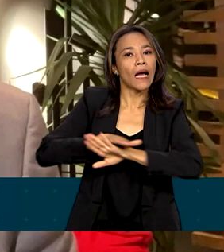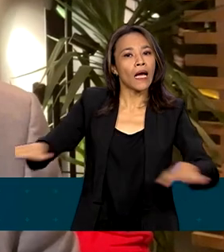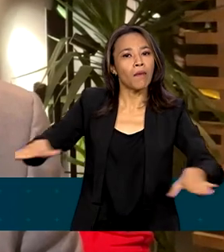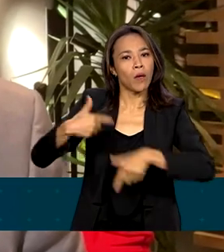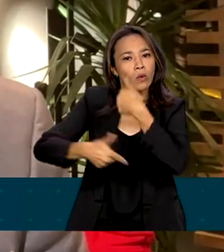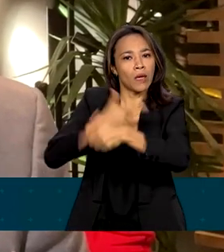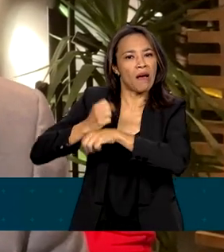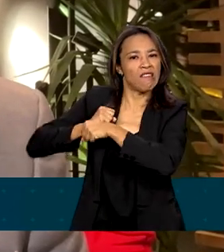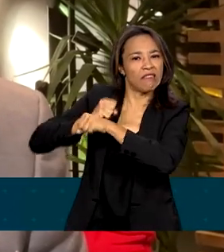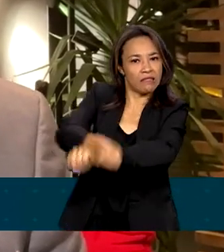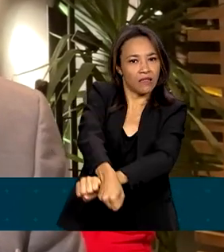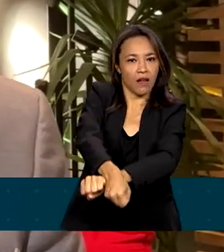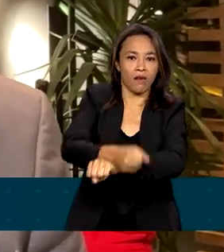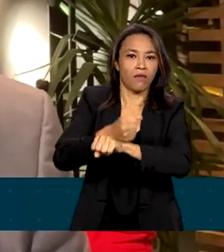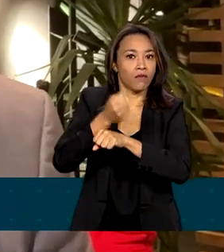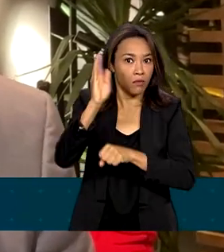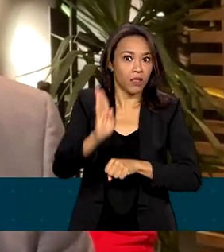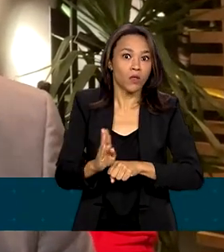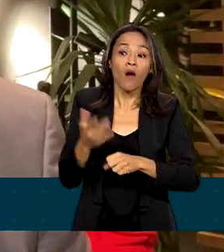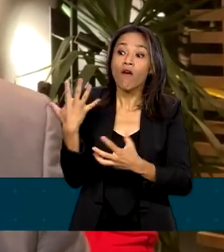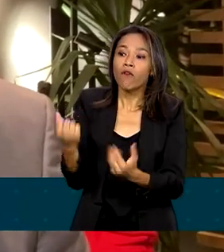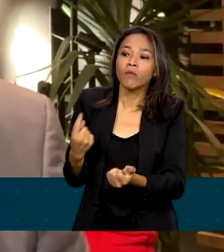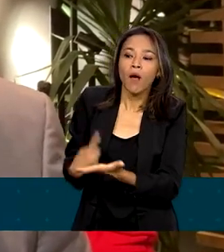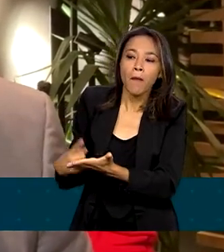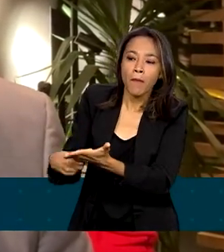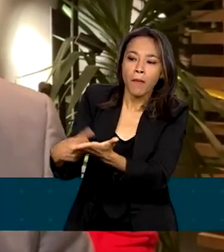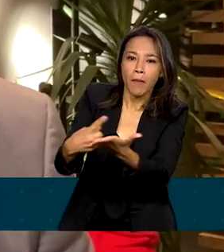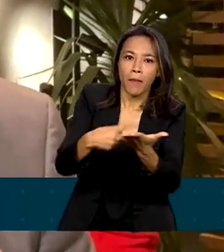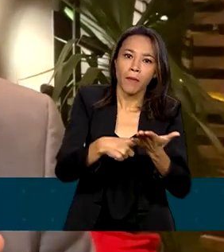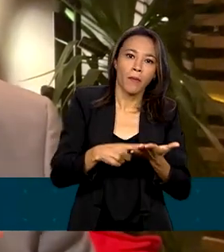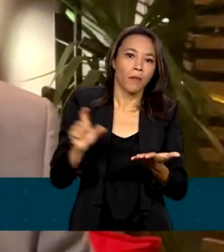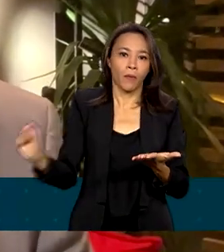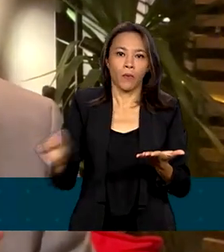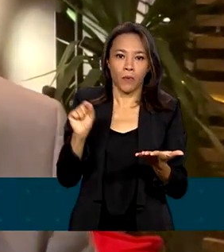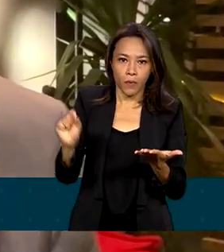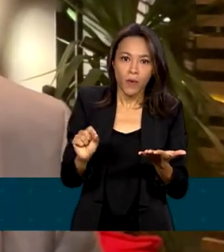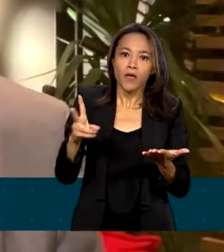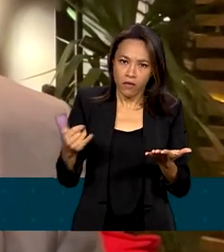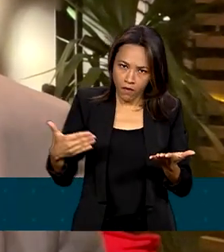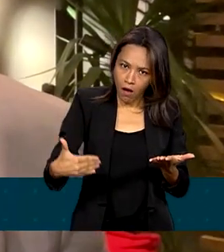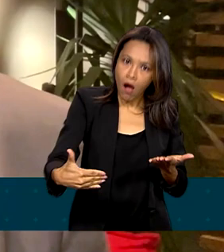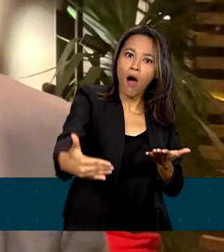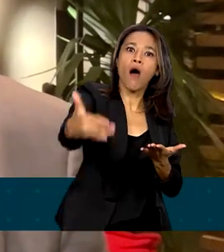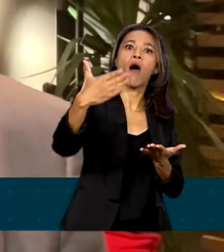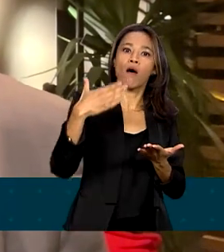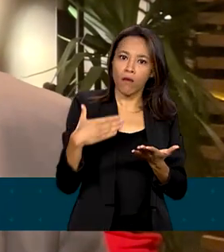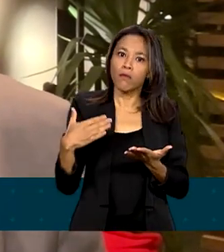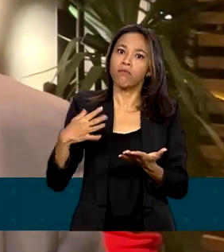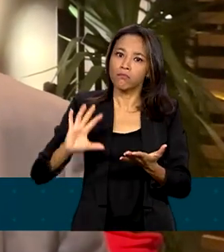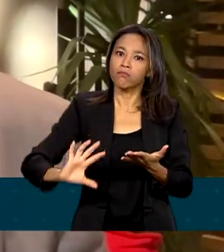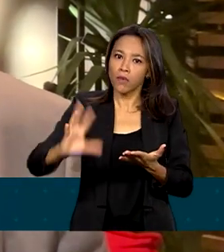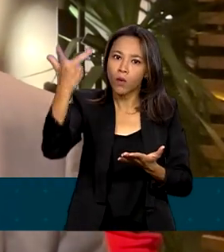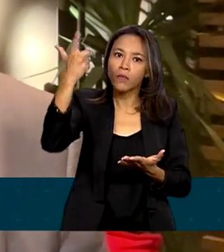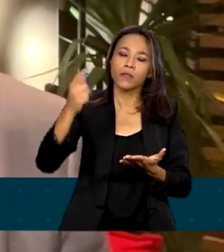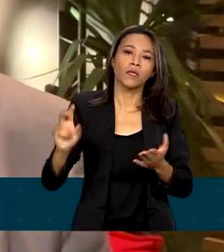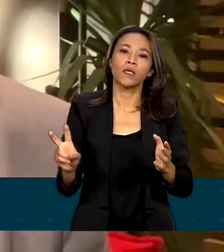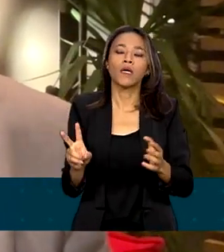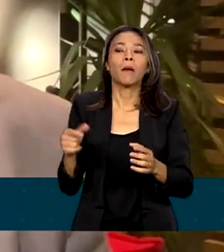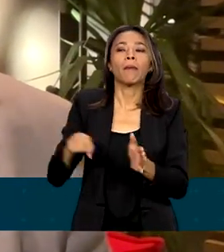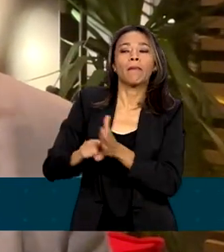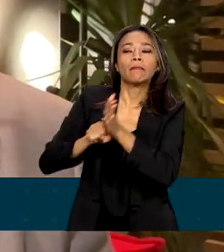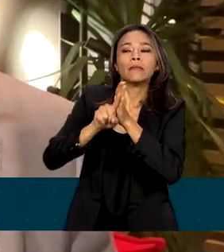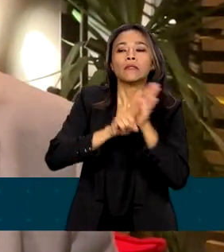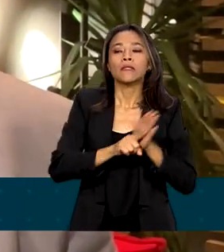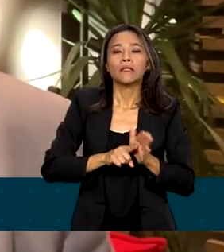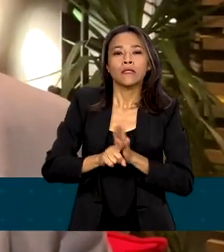CONATRAE, para que nós articulemos as ações que possam e que deverão ser tomadas, no caso, como exigir a apuração